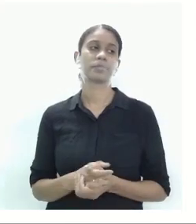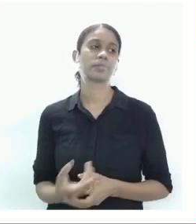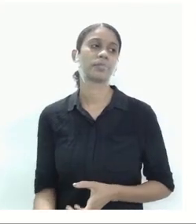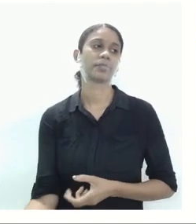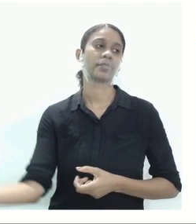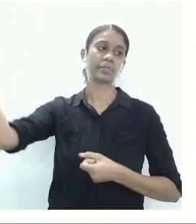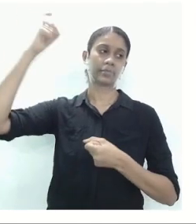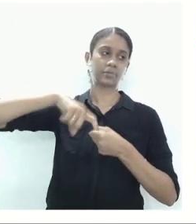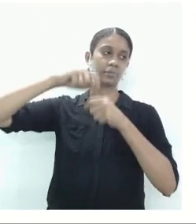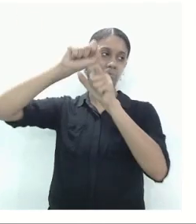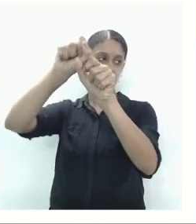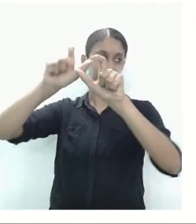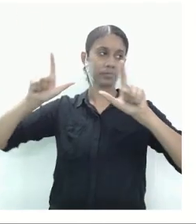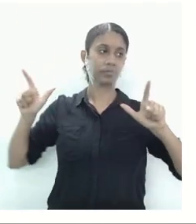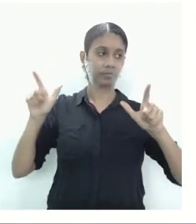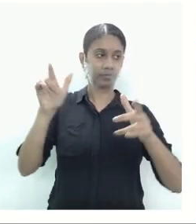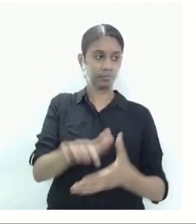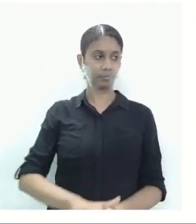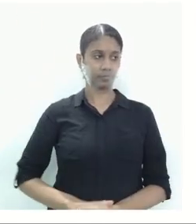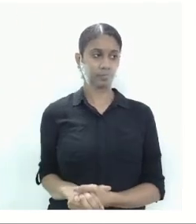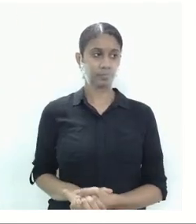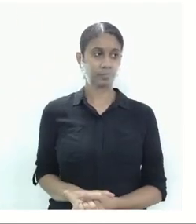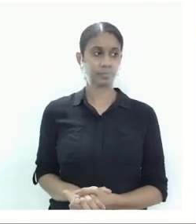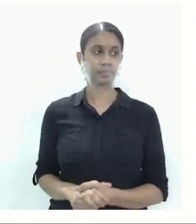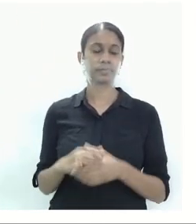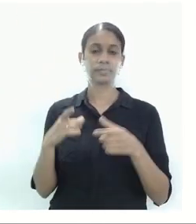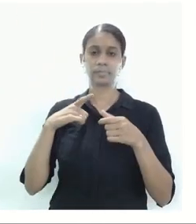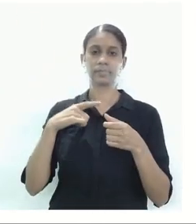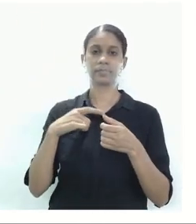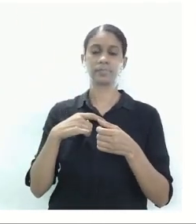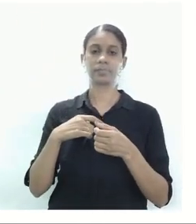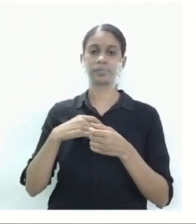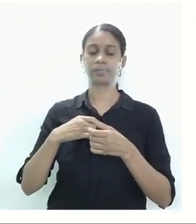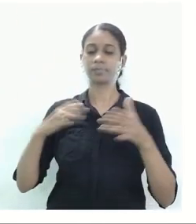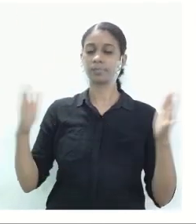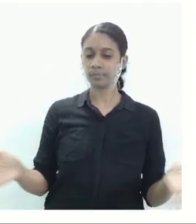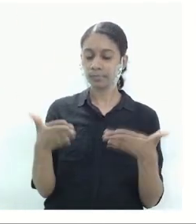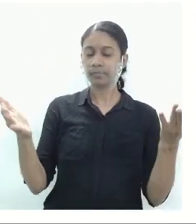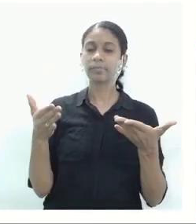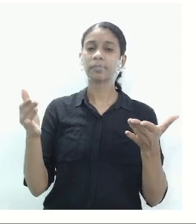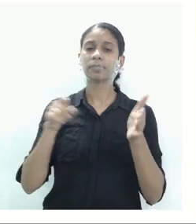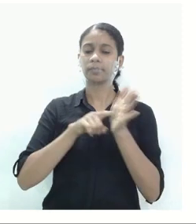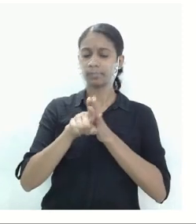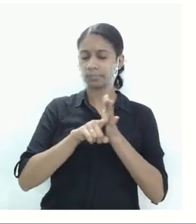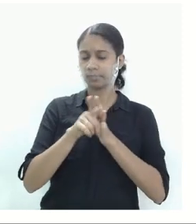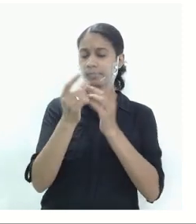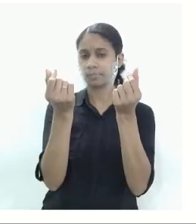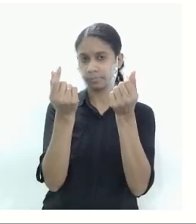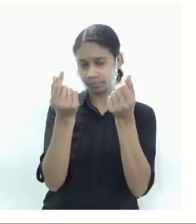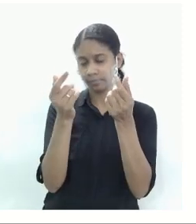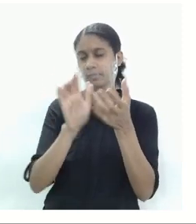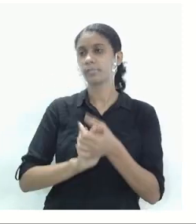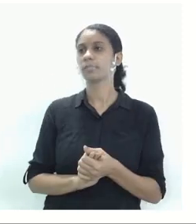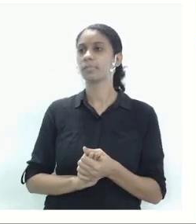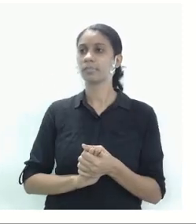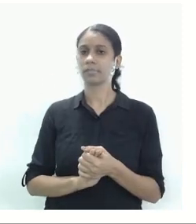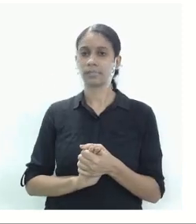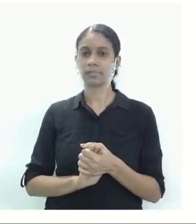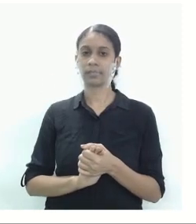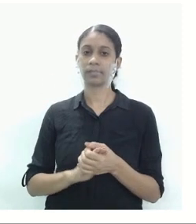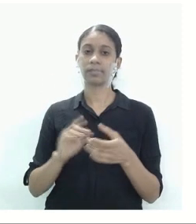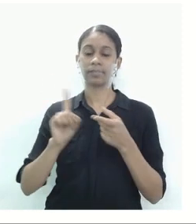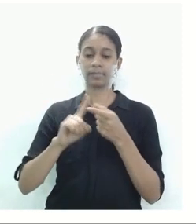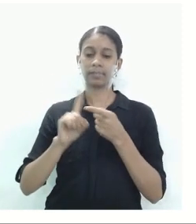aí para o slide. Então nós temos aí o incentivo fiscal, a legislação, trabalhista e todas essas questões também